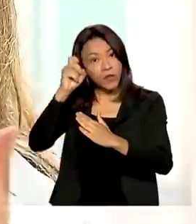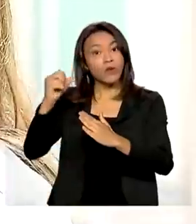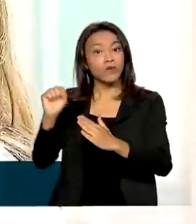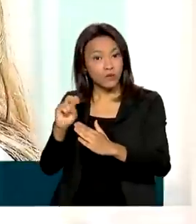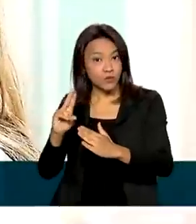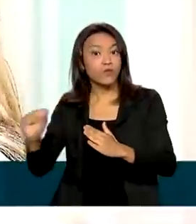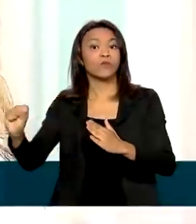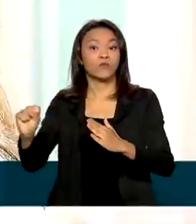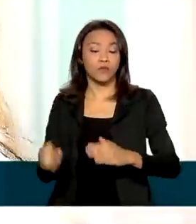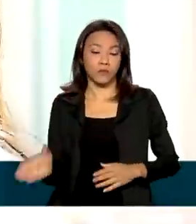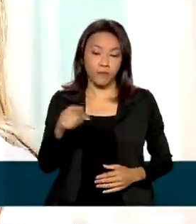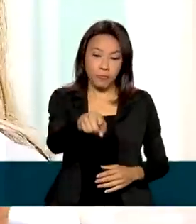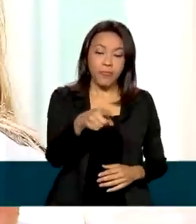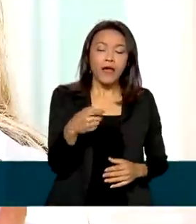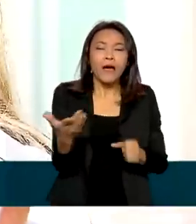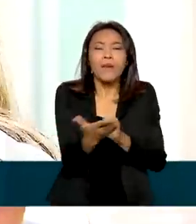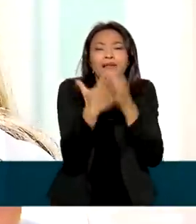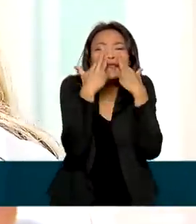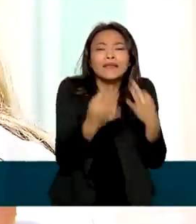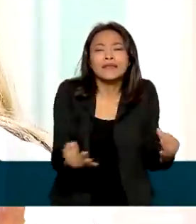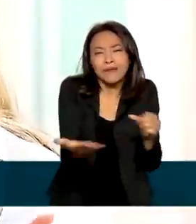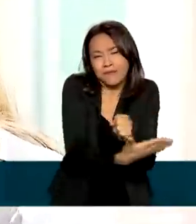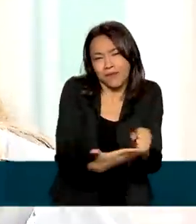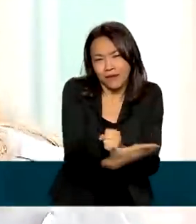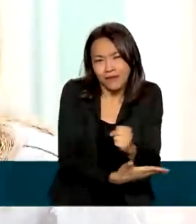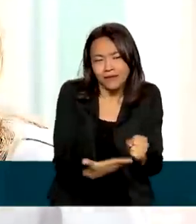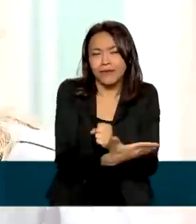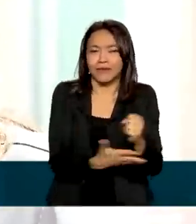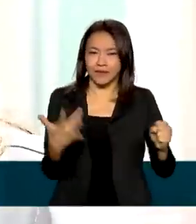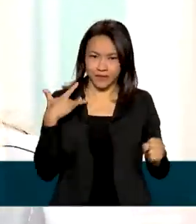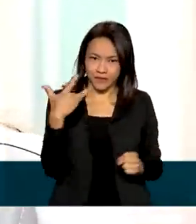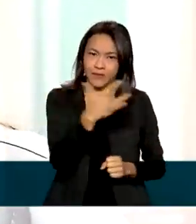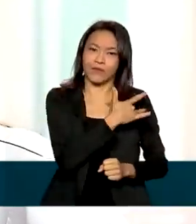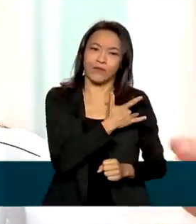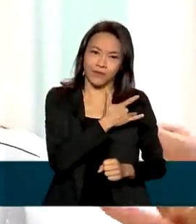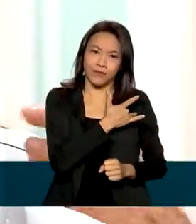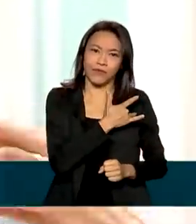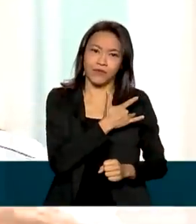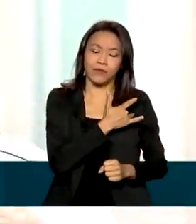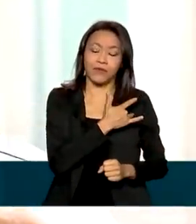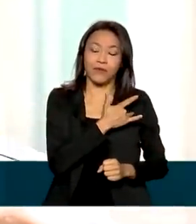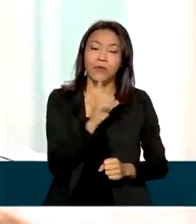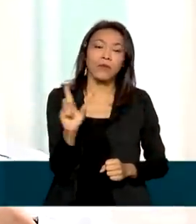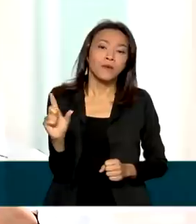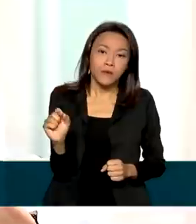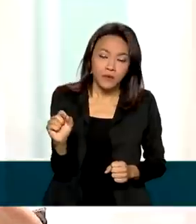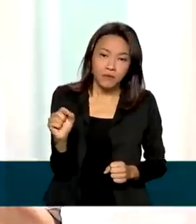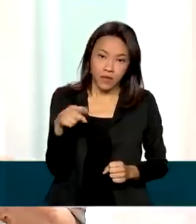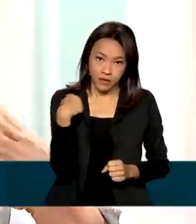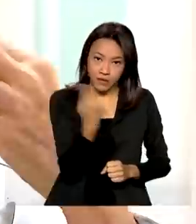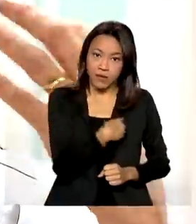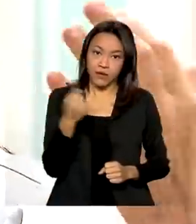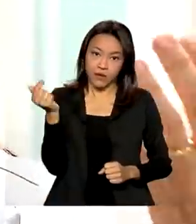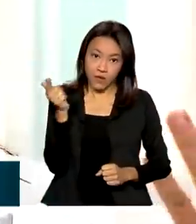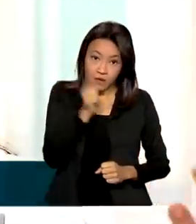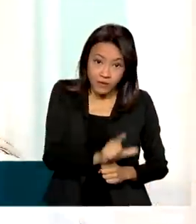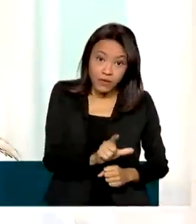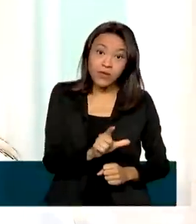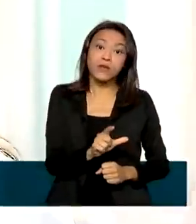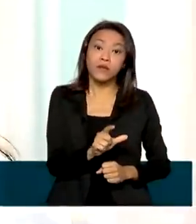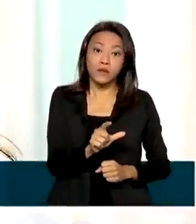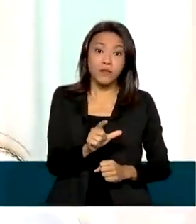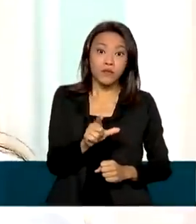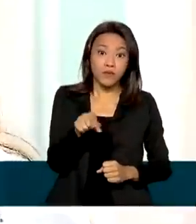primária, atenção secundária de atenção à saúde, para que consigamos chegar nesses